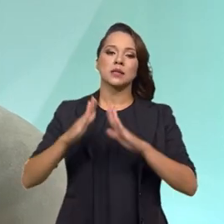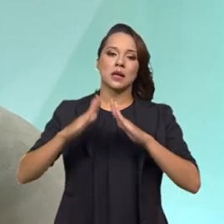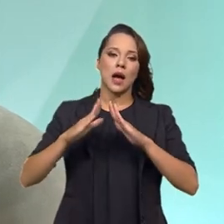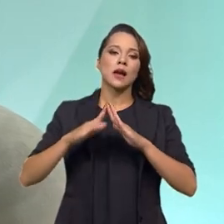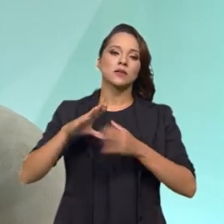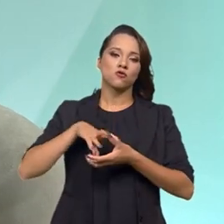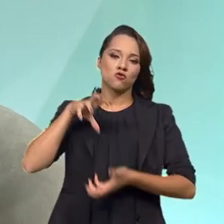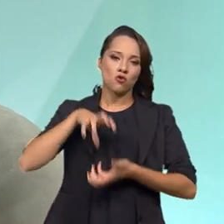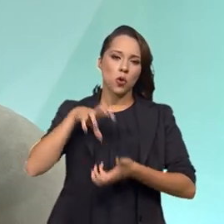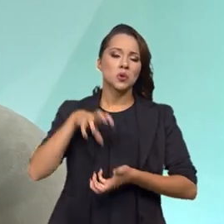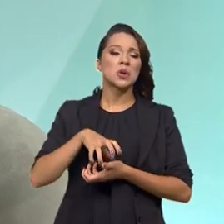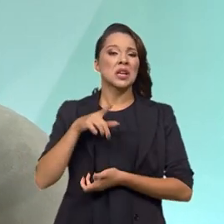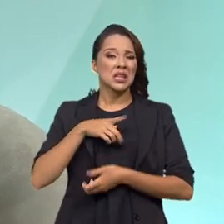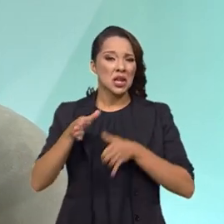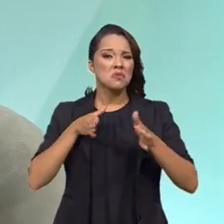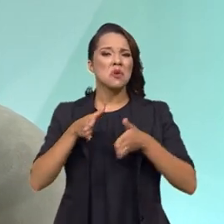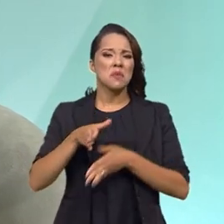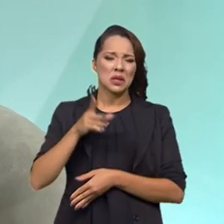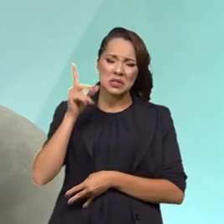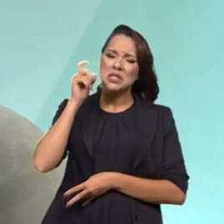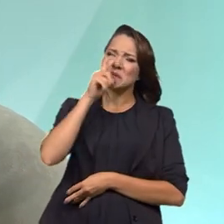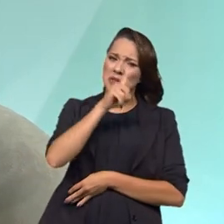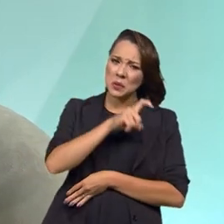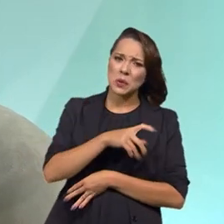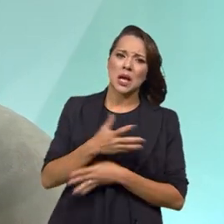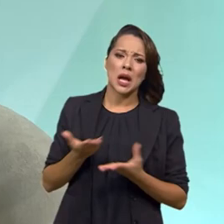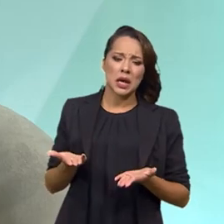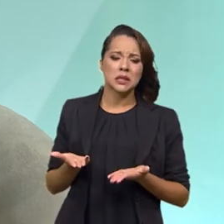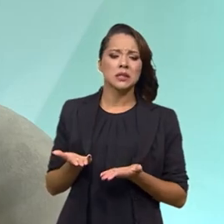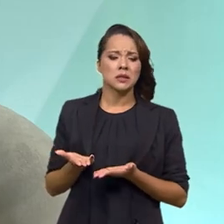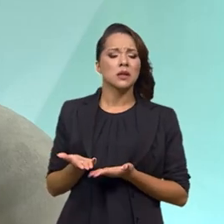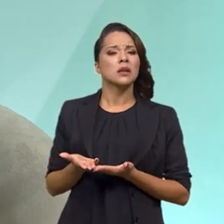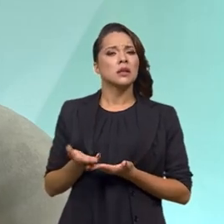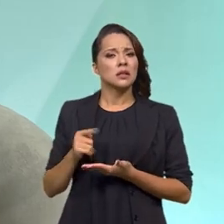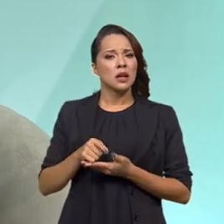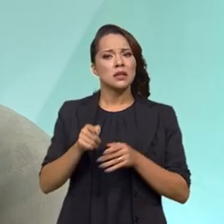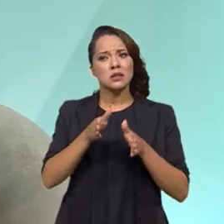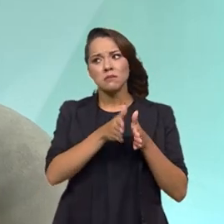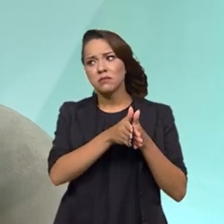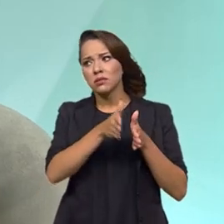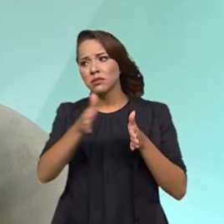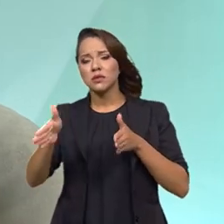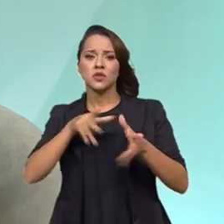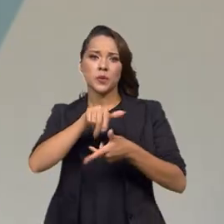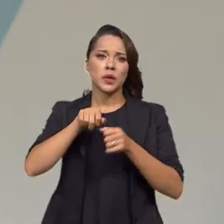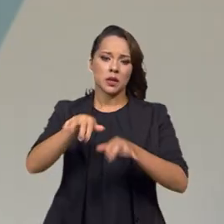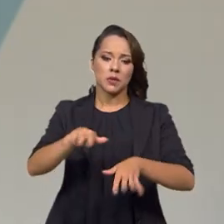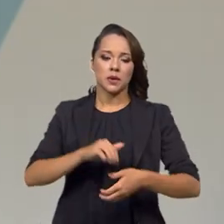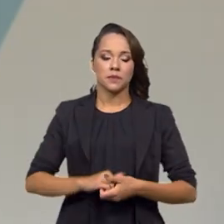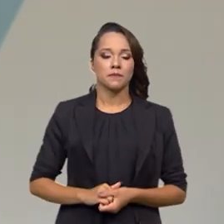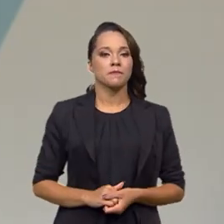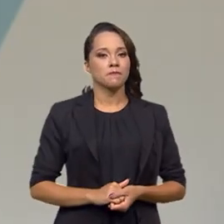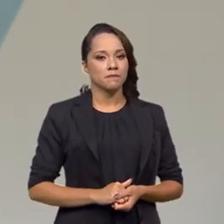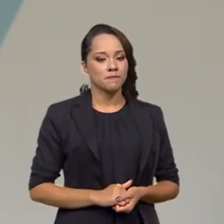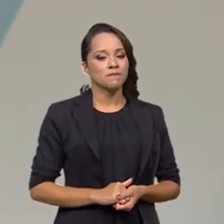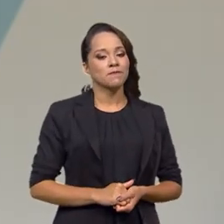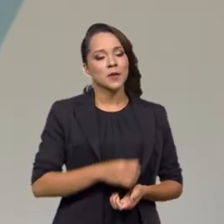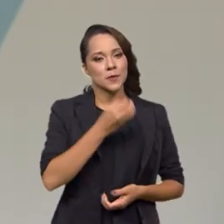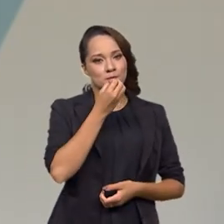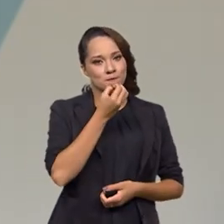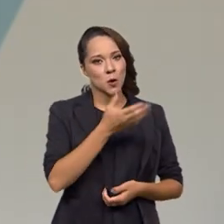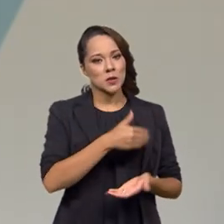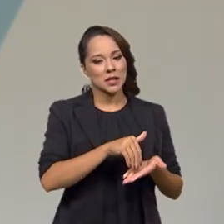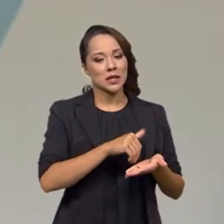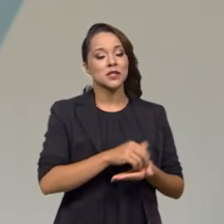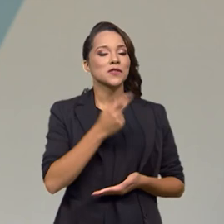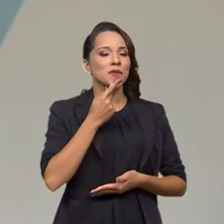que estão passando realmente um período de muitas dificuldades nesse ciclo de pandemia que nós estamos vivendo. Muito bom, secretário.